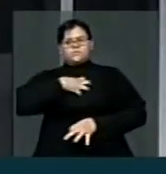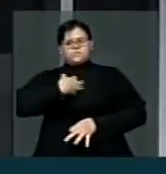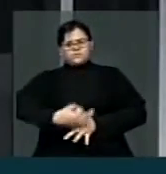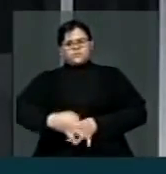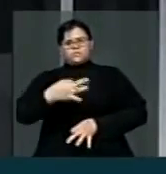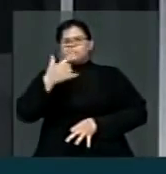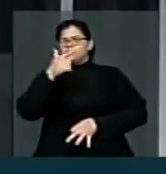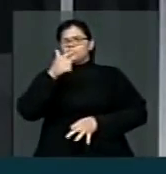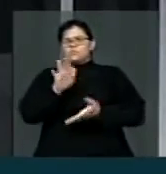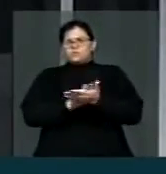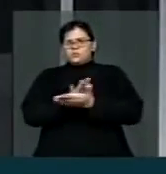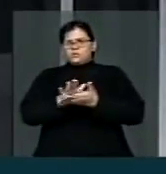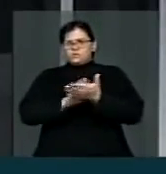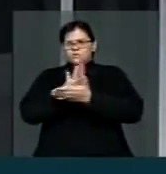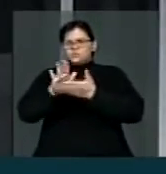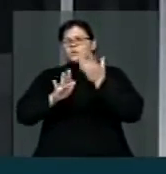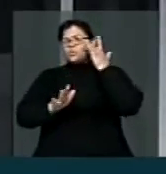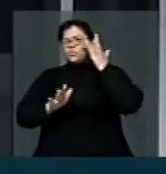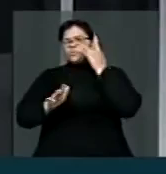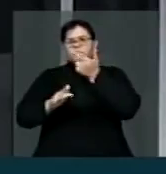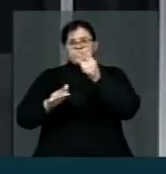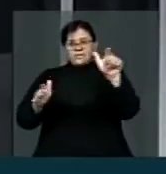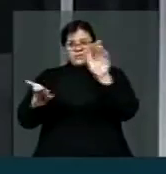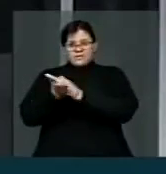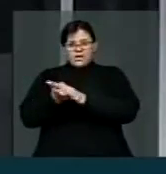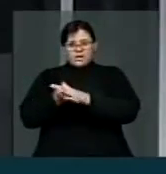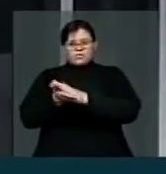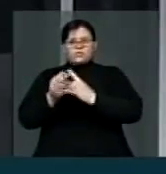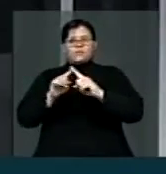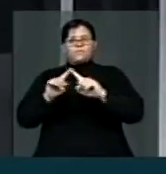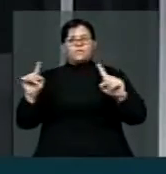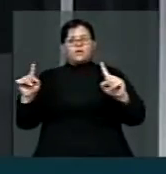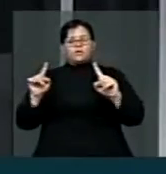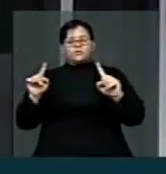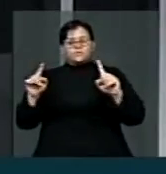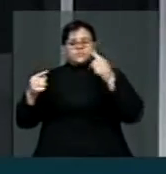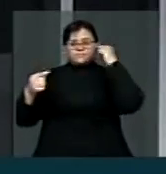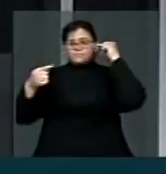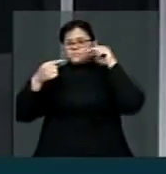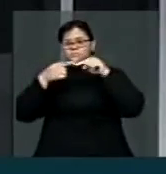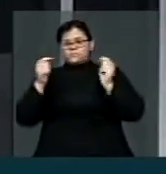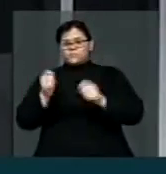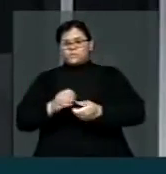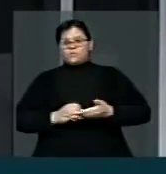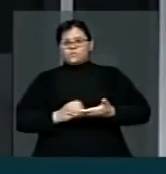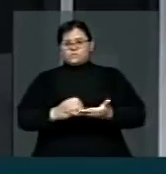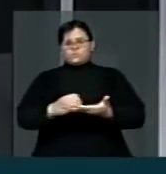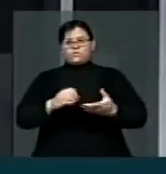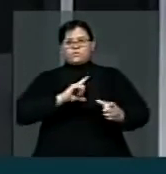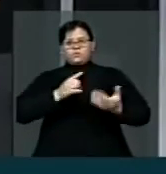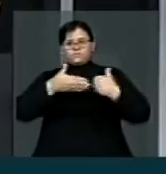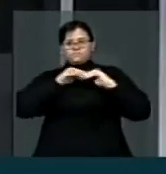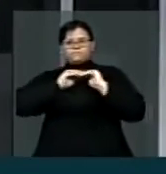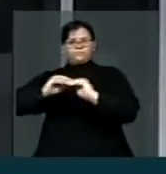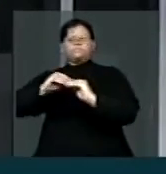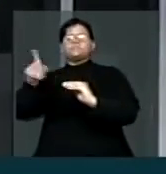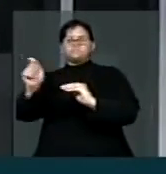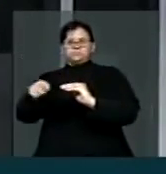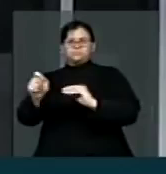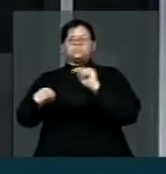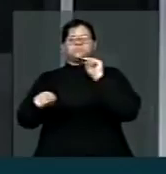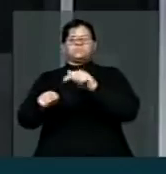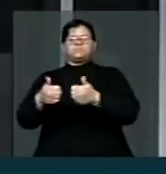das suas convicções e aqueles que podem ajudar a ser convencidos se convencem